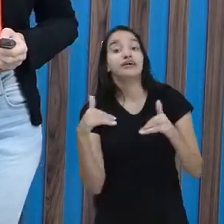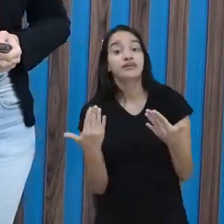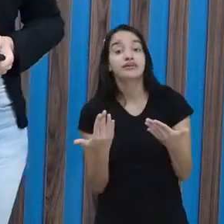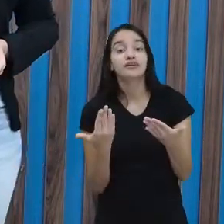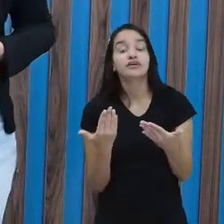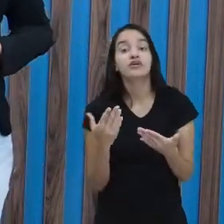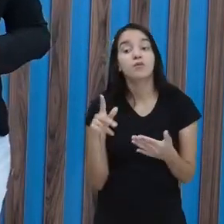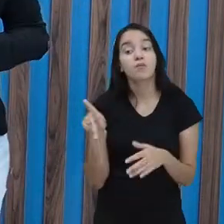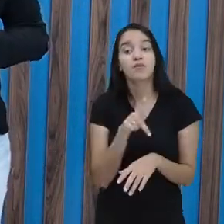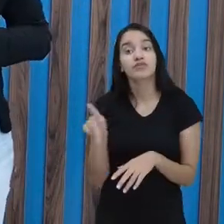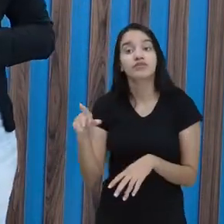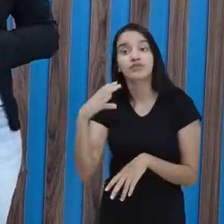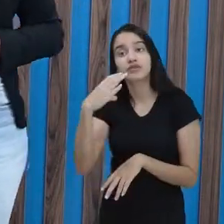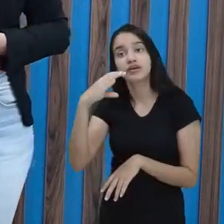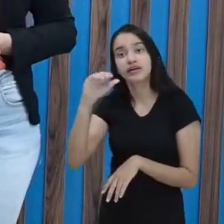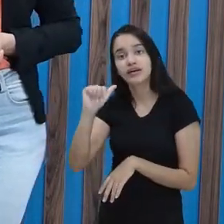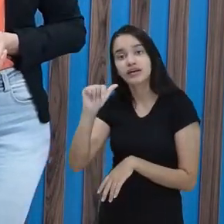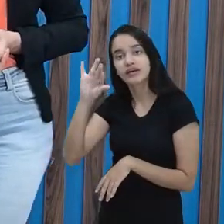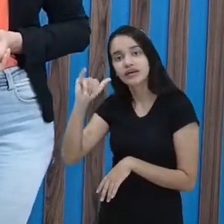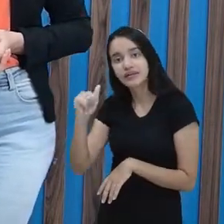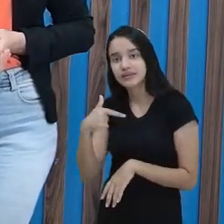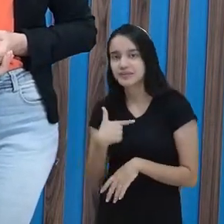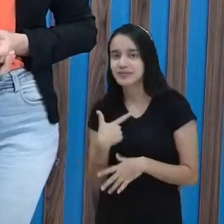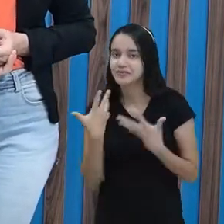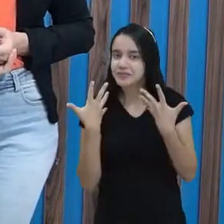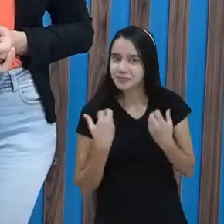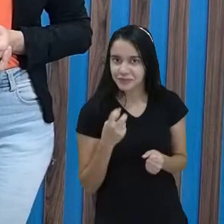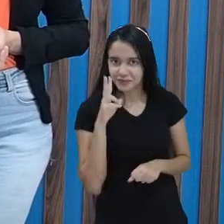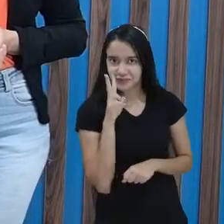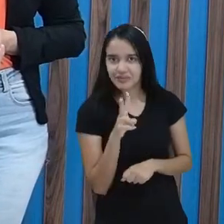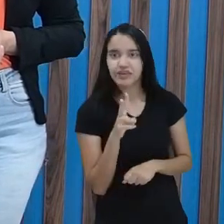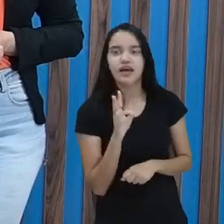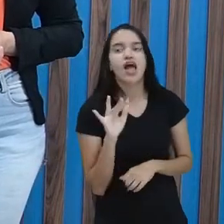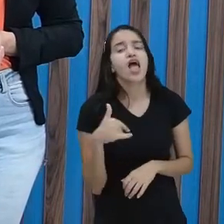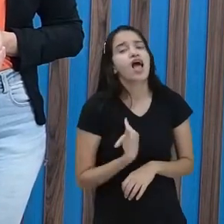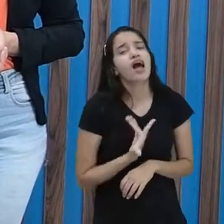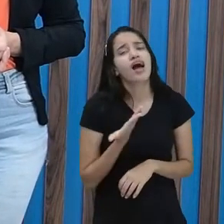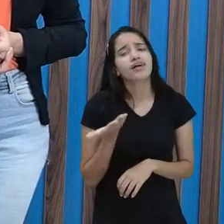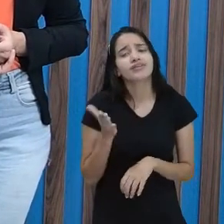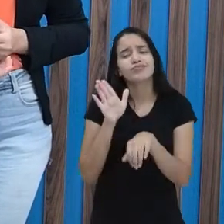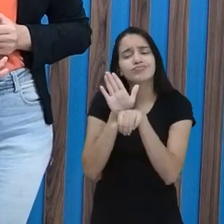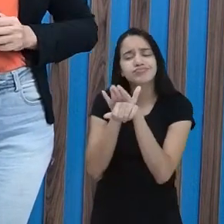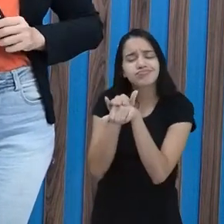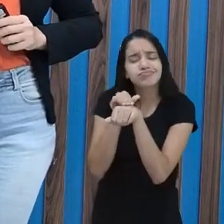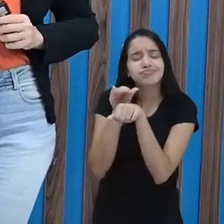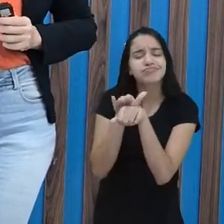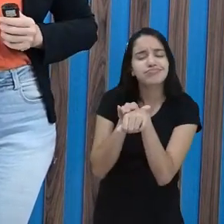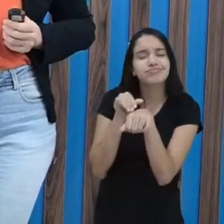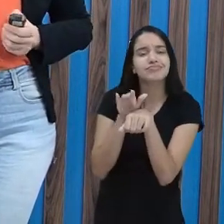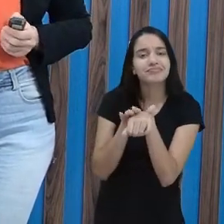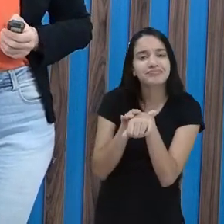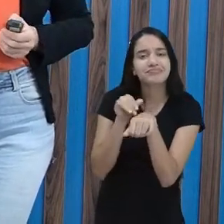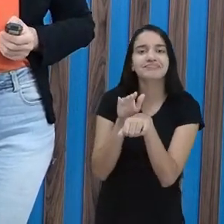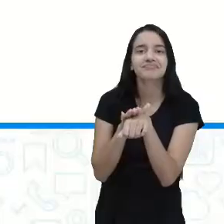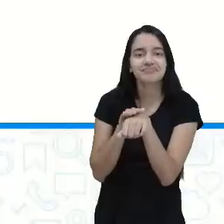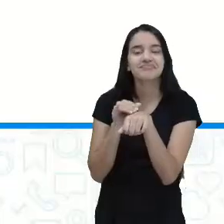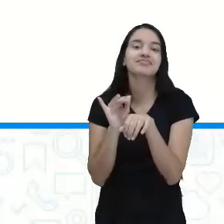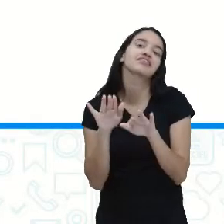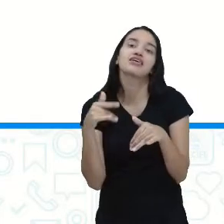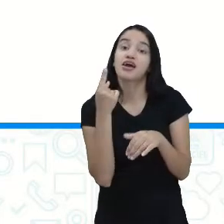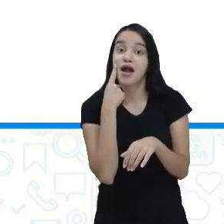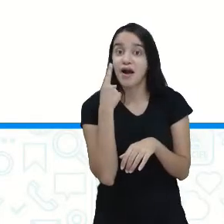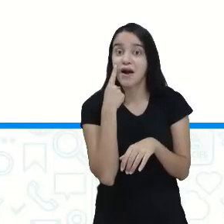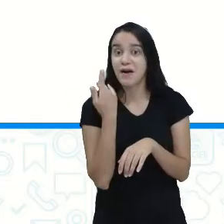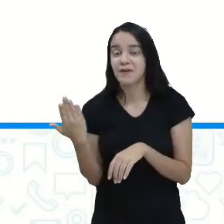professora Cátia, o que aí, minha gente? Vamos ver? Eu acho a professora Cátia muito carinhosa.